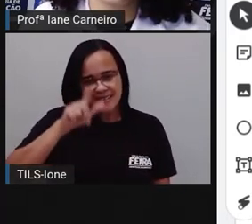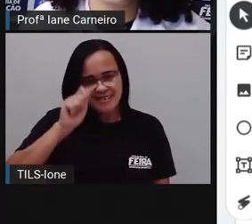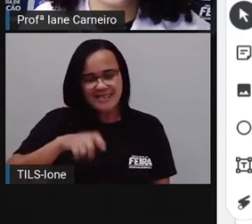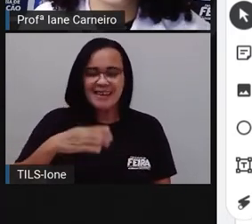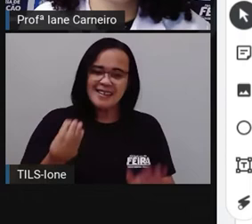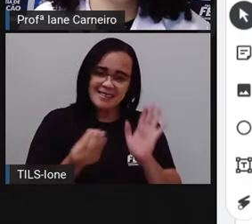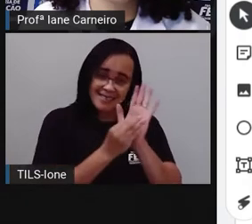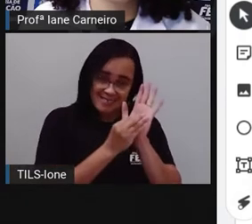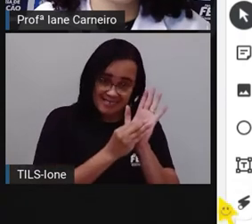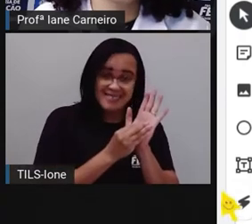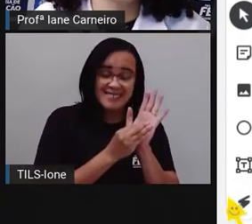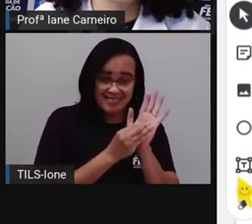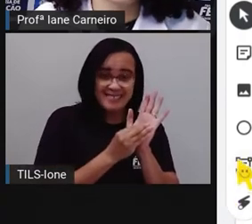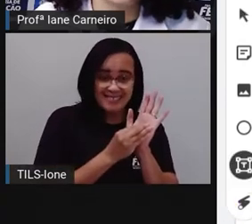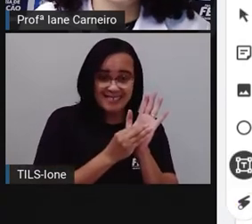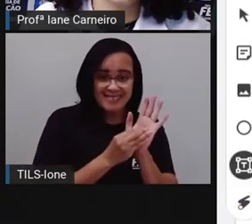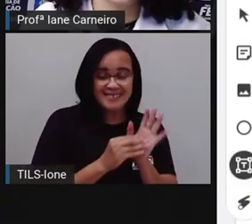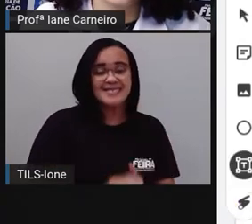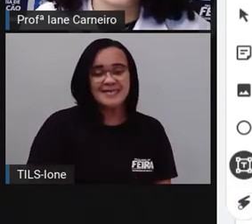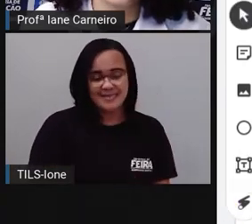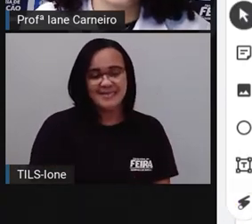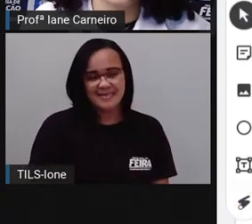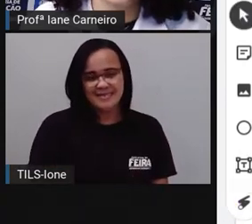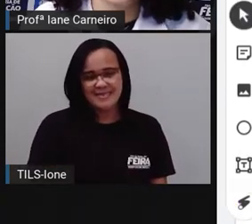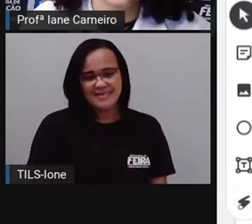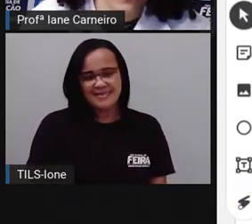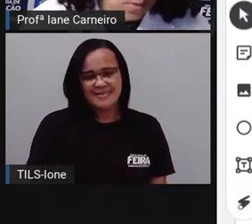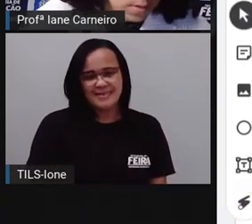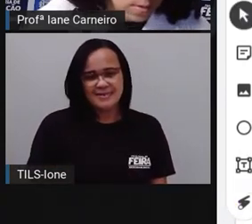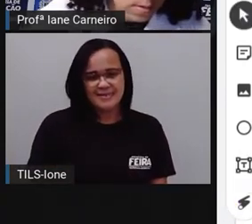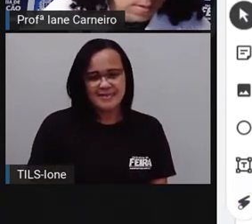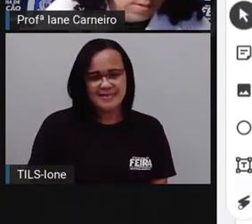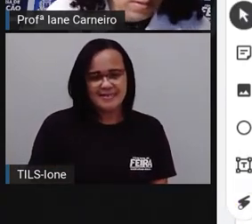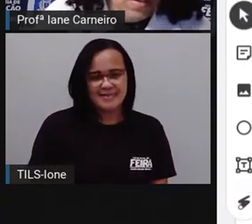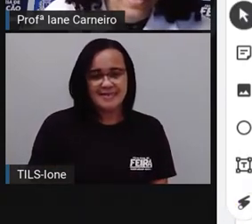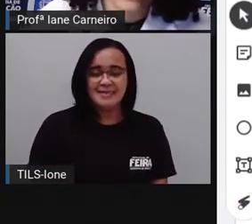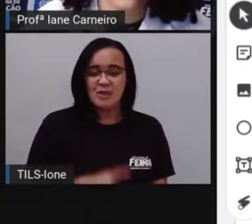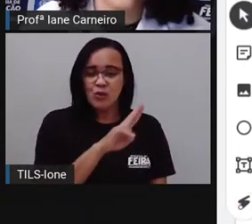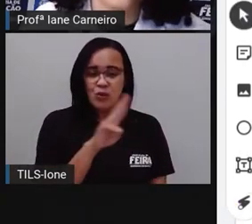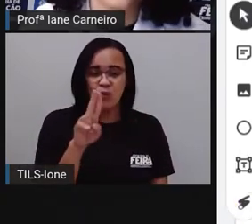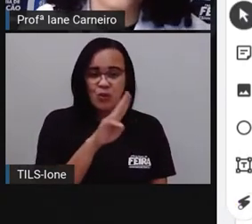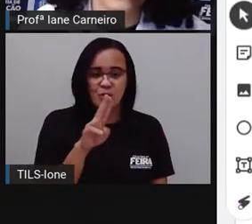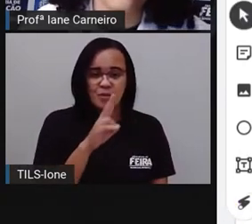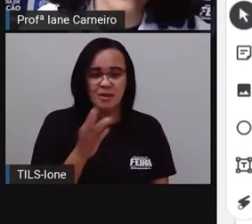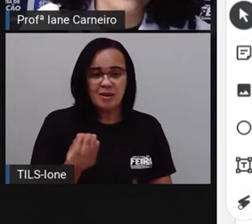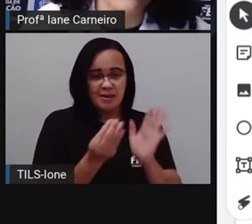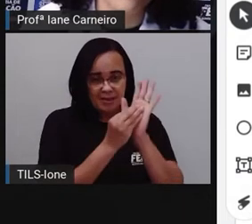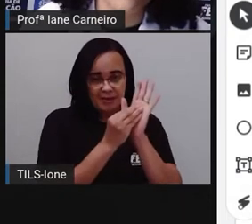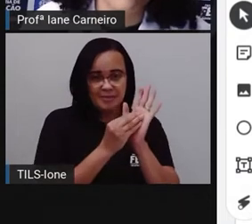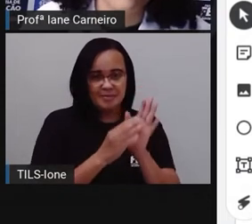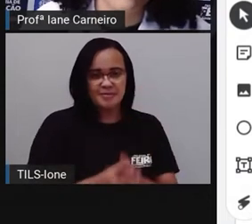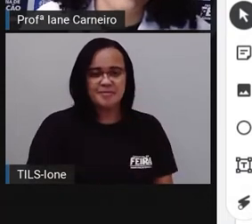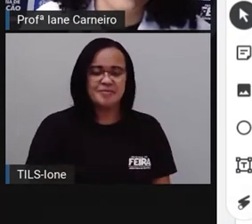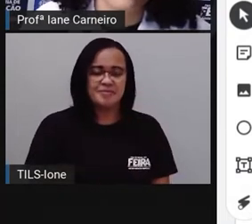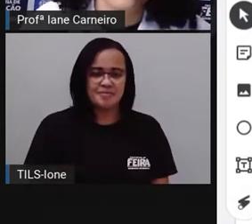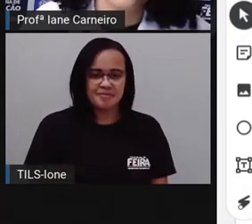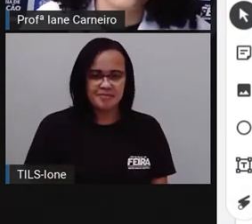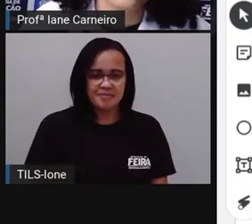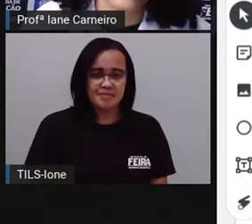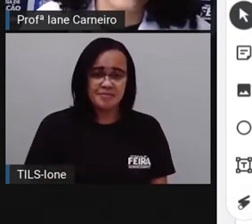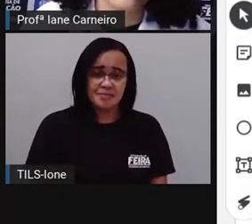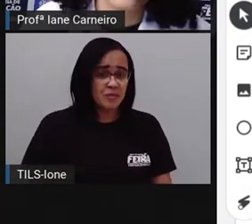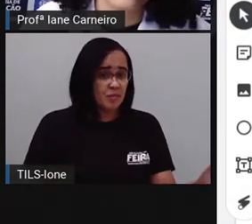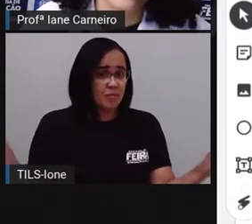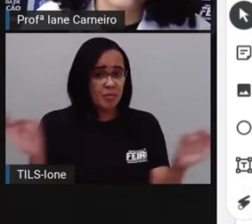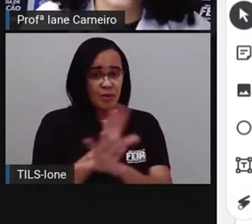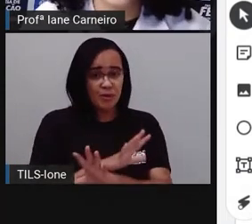Vou botar o azul aqui. Aí a escreve o nome da cor azul. Tá joia? Pronto.